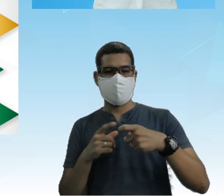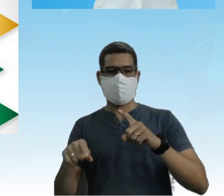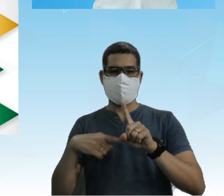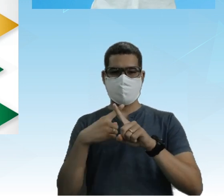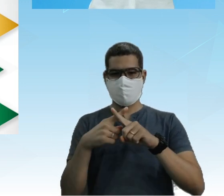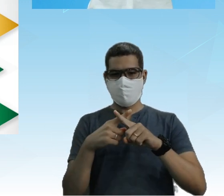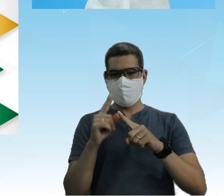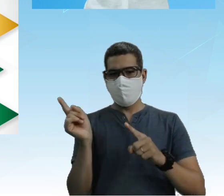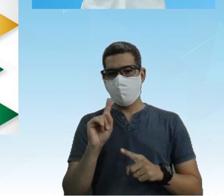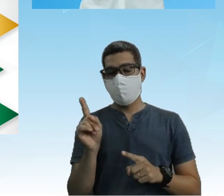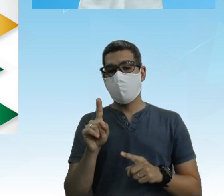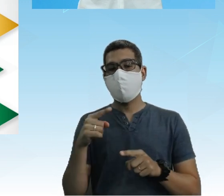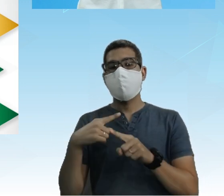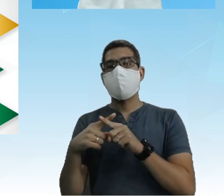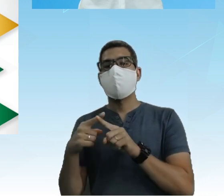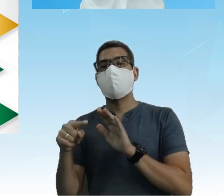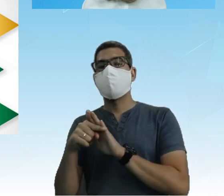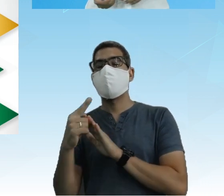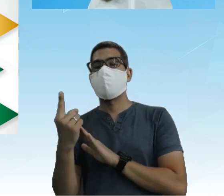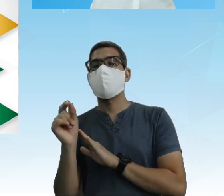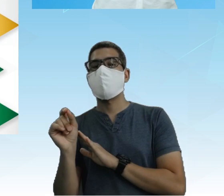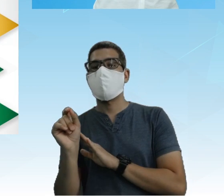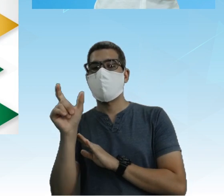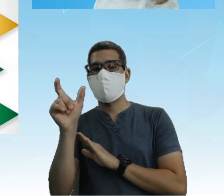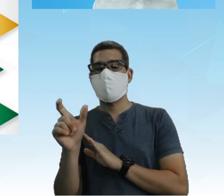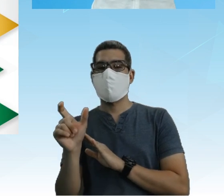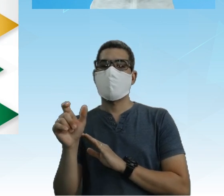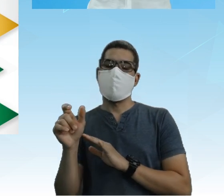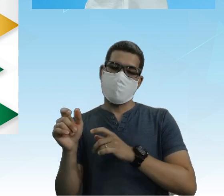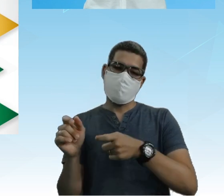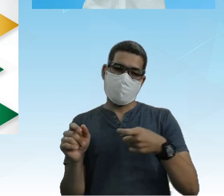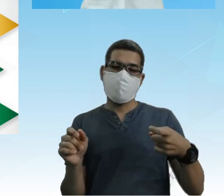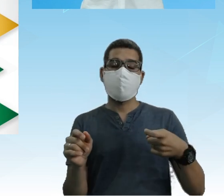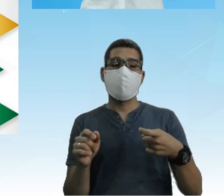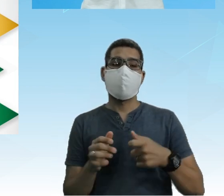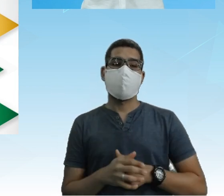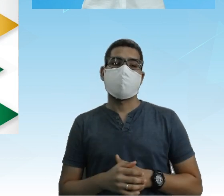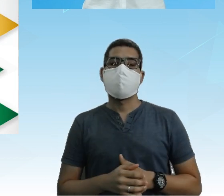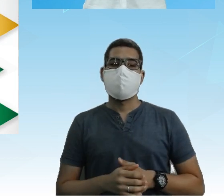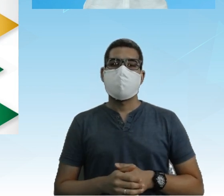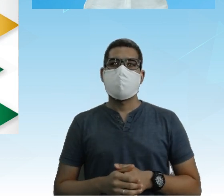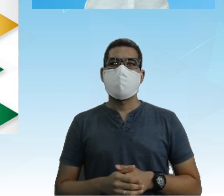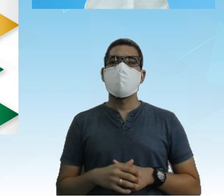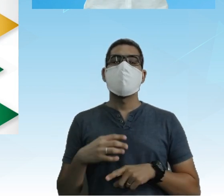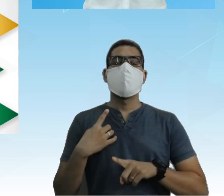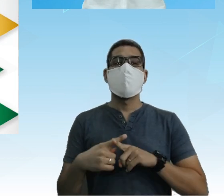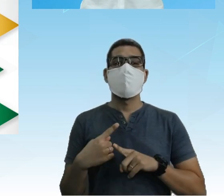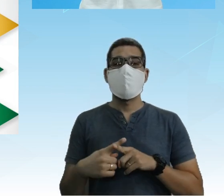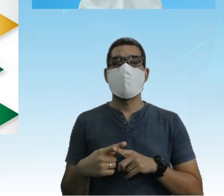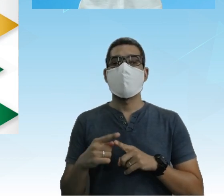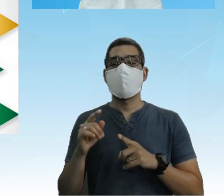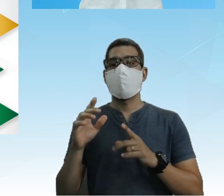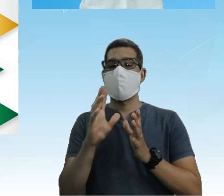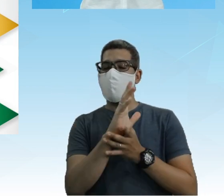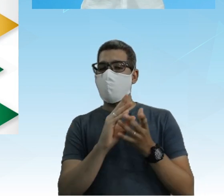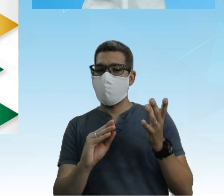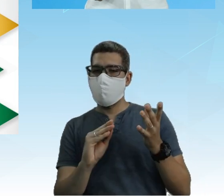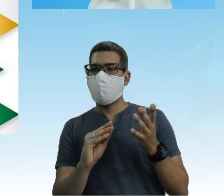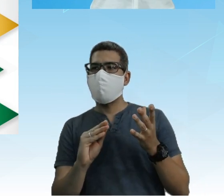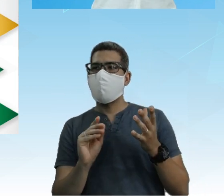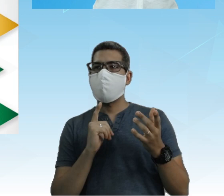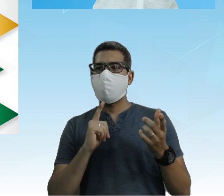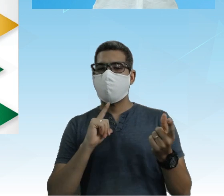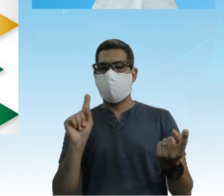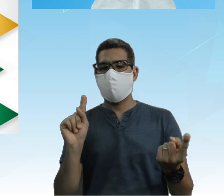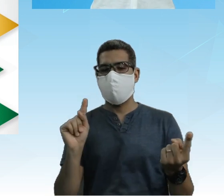Por menos 1 Quem foi multiplicado Por menos 1? Foi X Por quê? Porque a reflexão Ela foi Tá? Para o